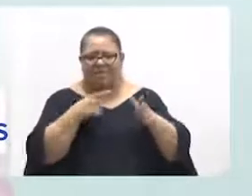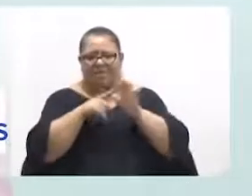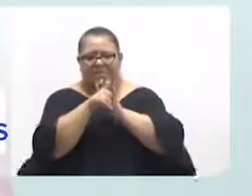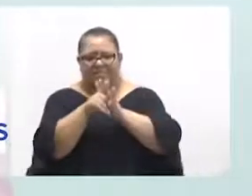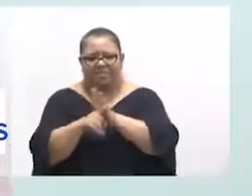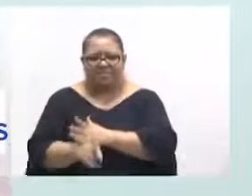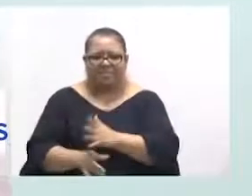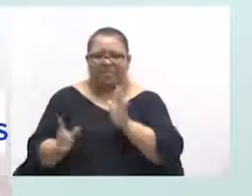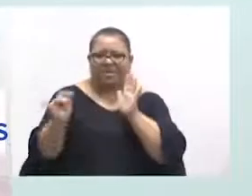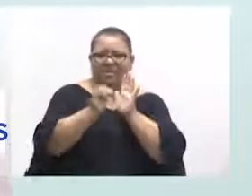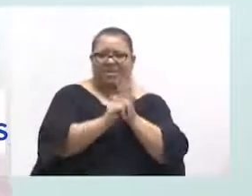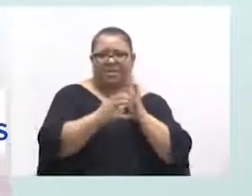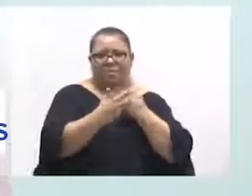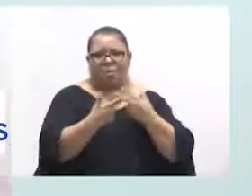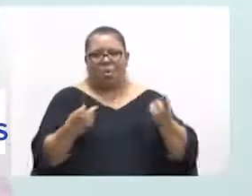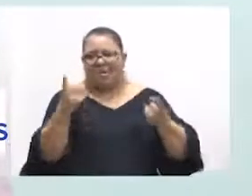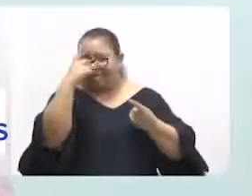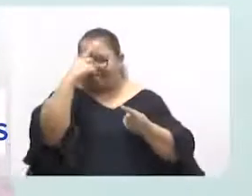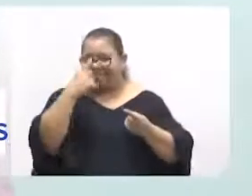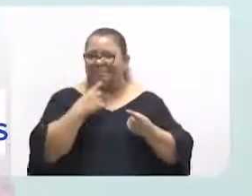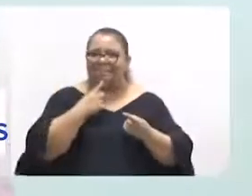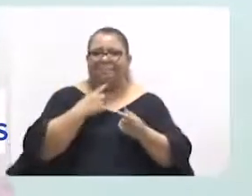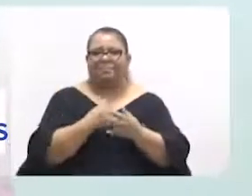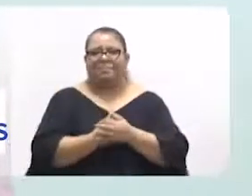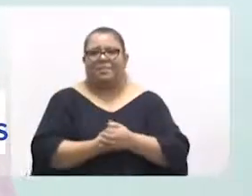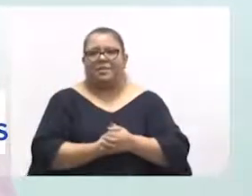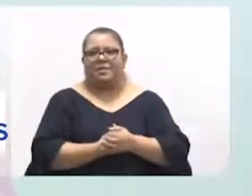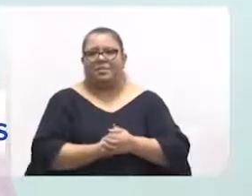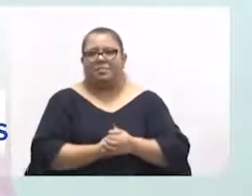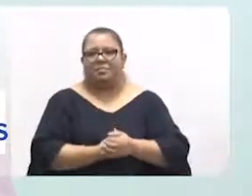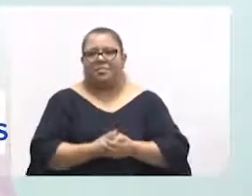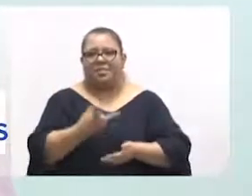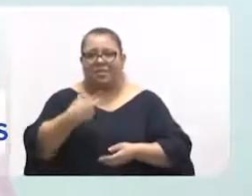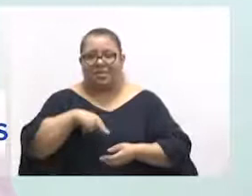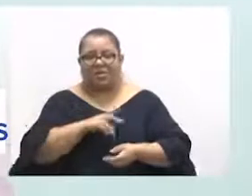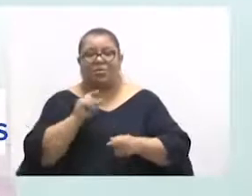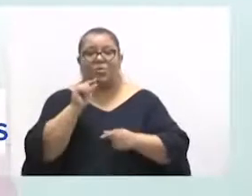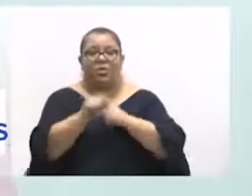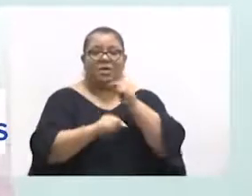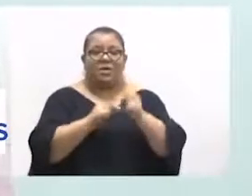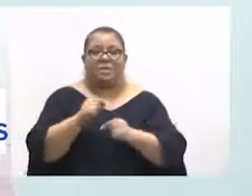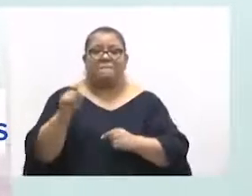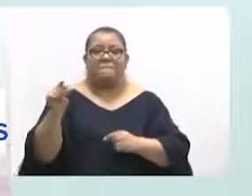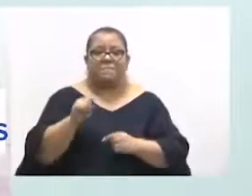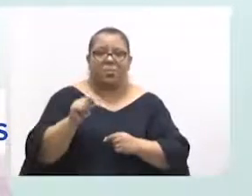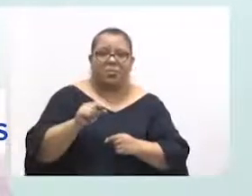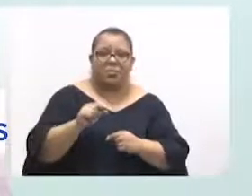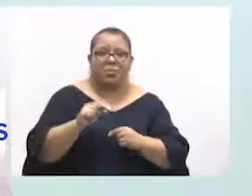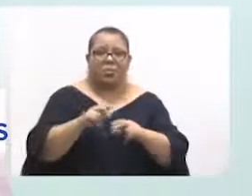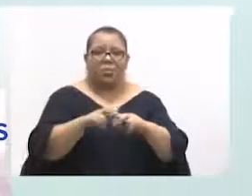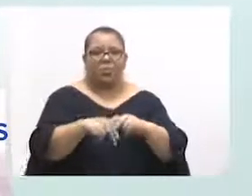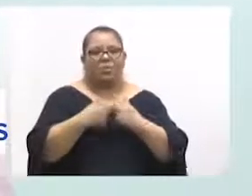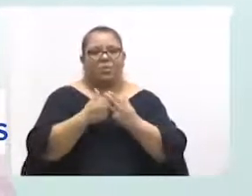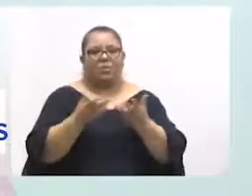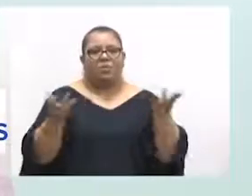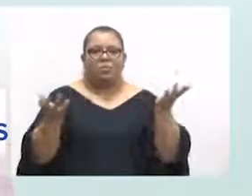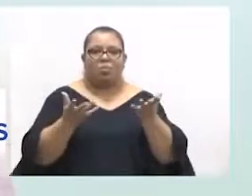rastreamento, exames de imagem, e a gente acaba fazendo menos porque chega menos,